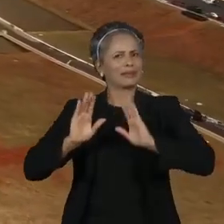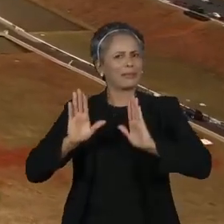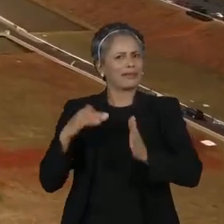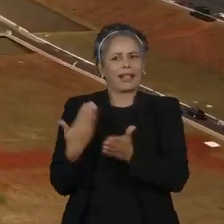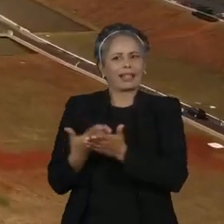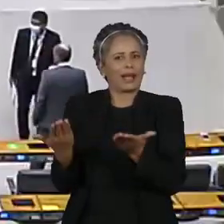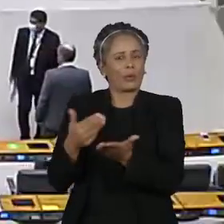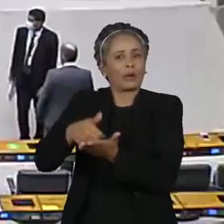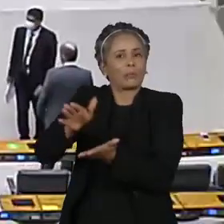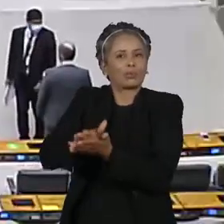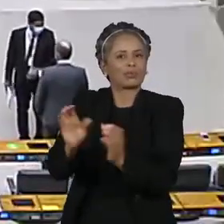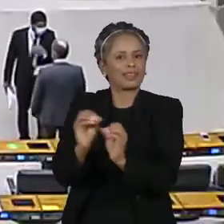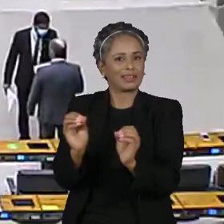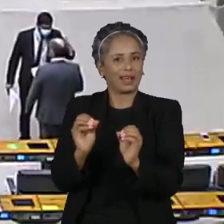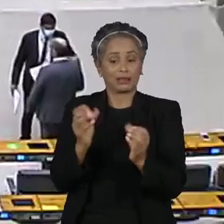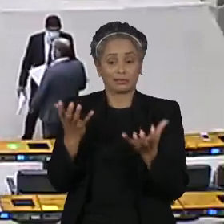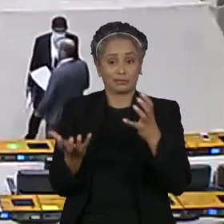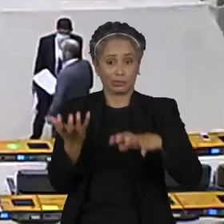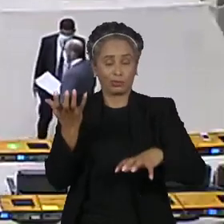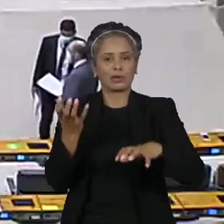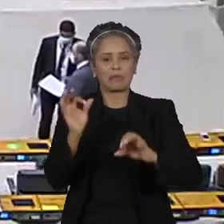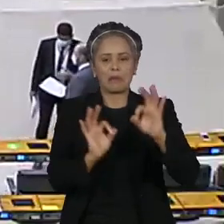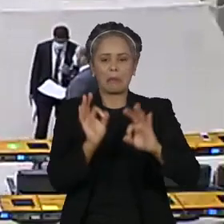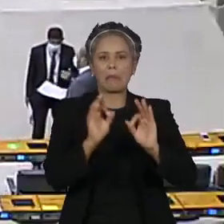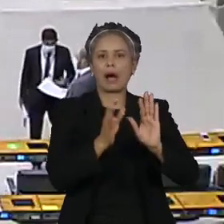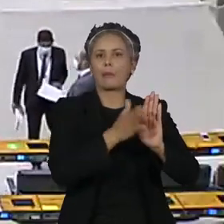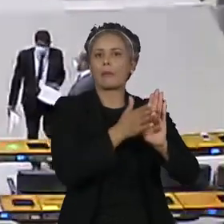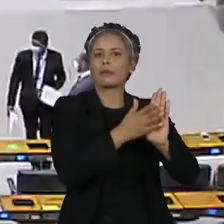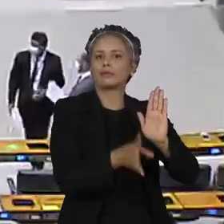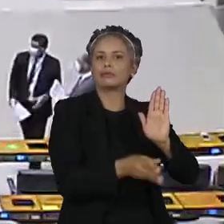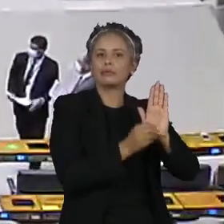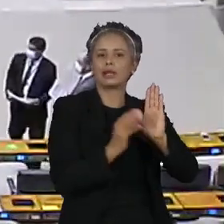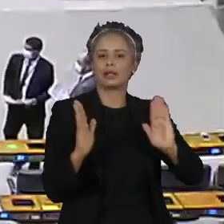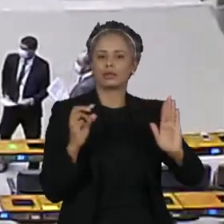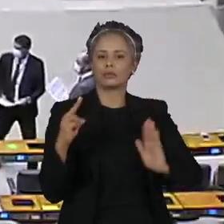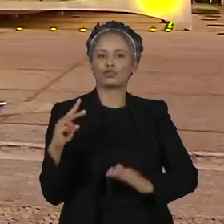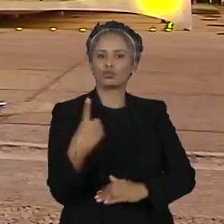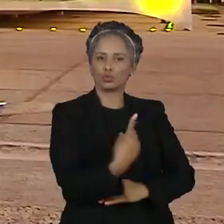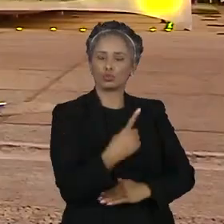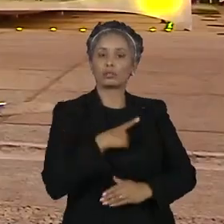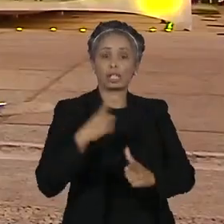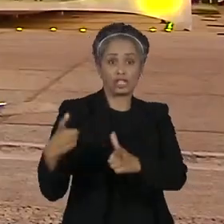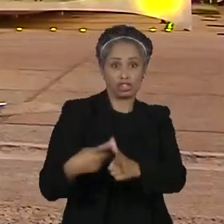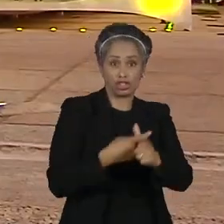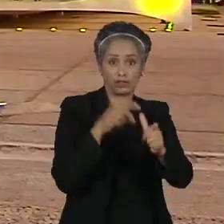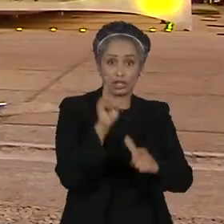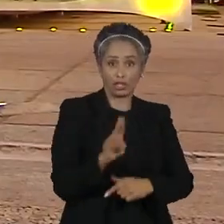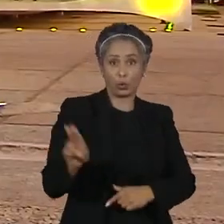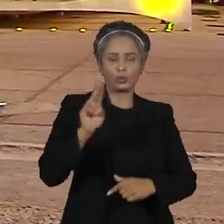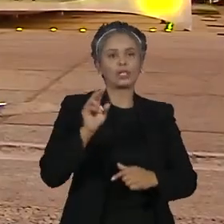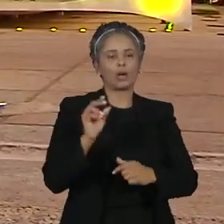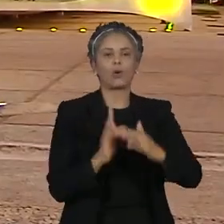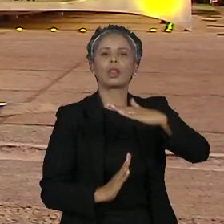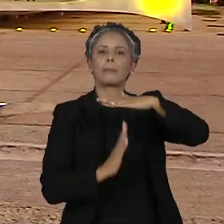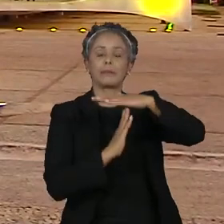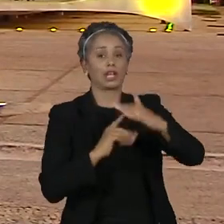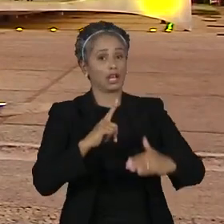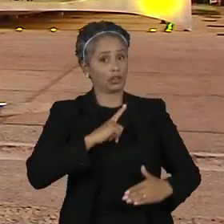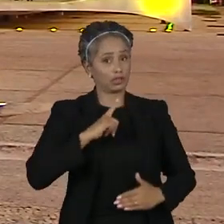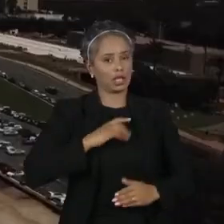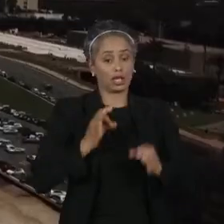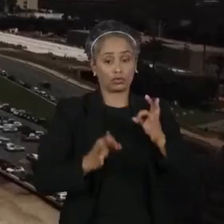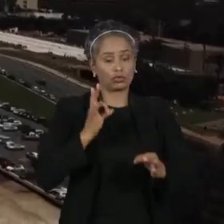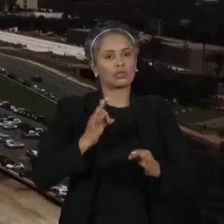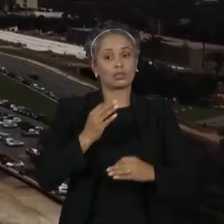2021, impondo um limite à execução das dívidas da União, em que a Justiça determinou o pagamento